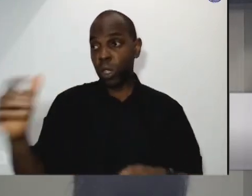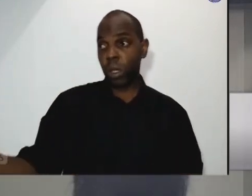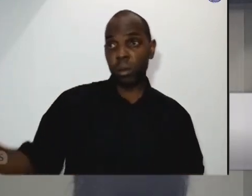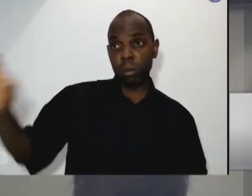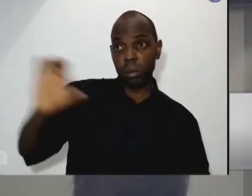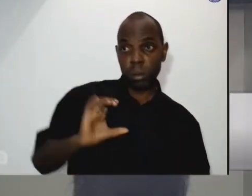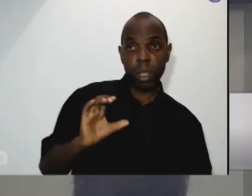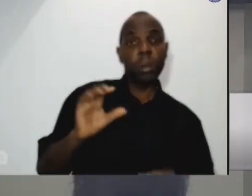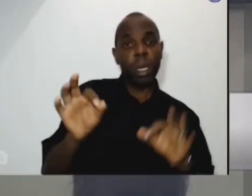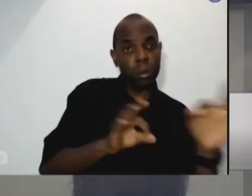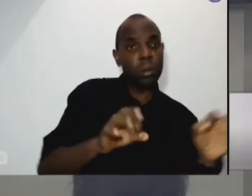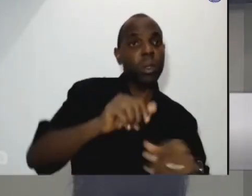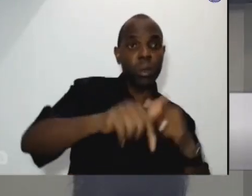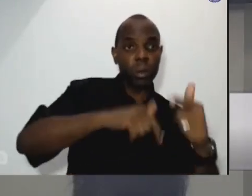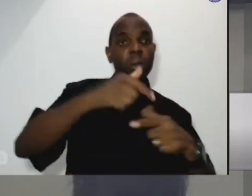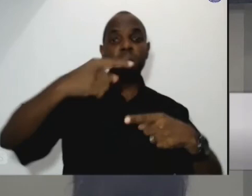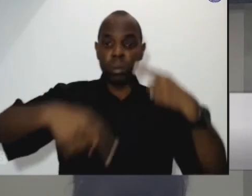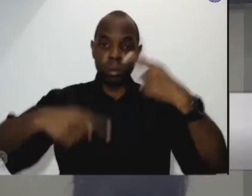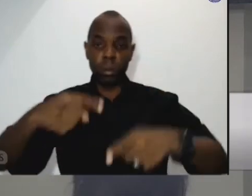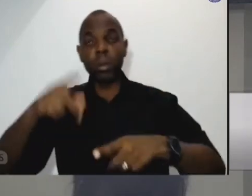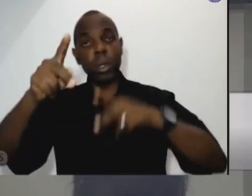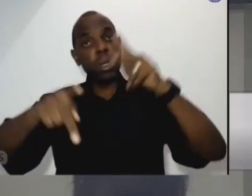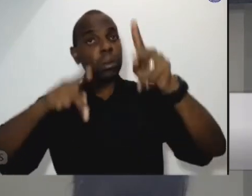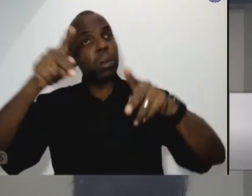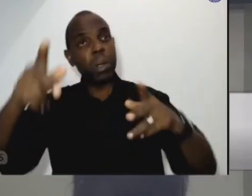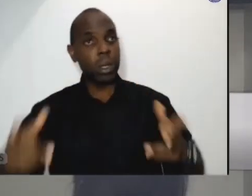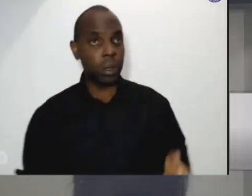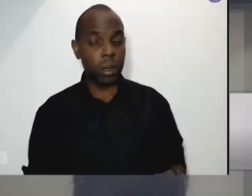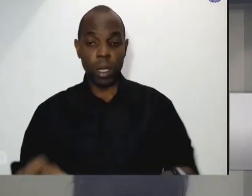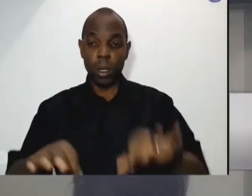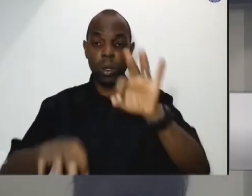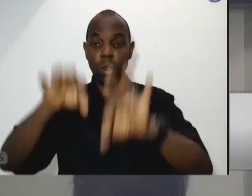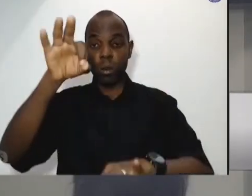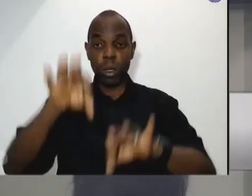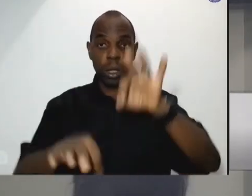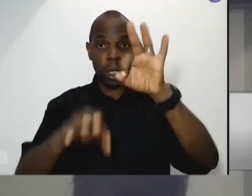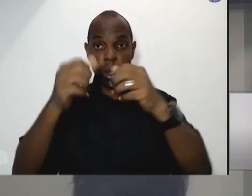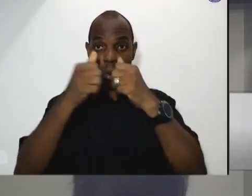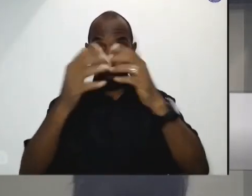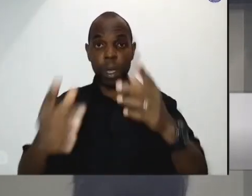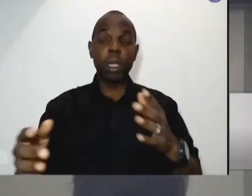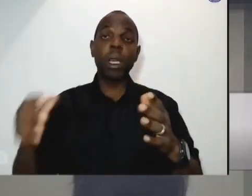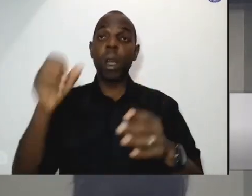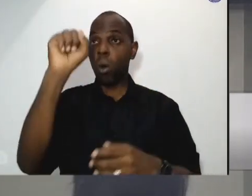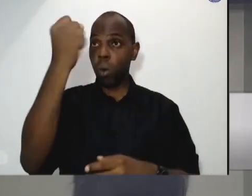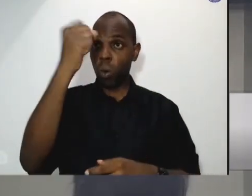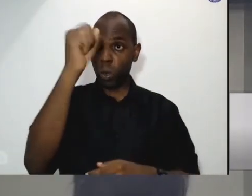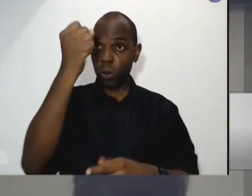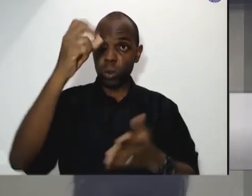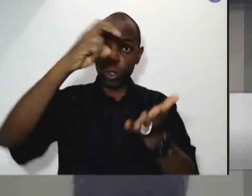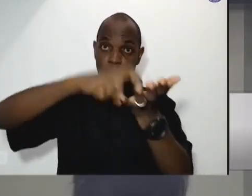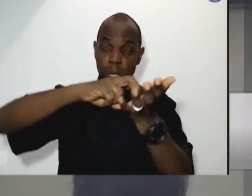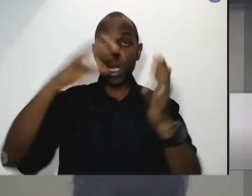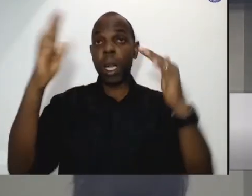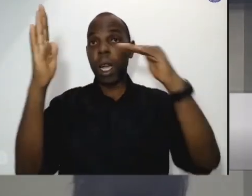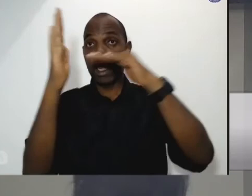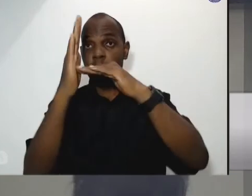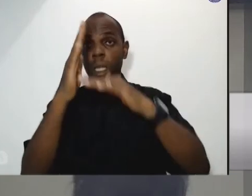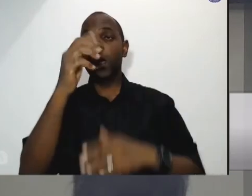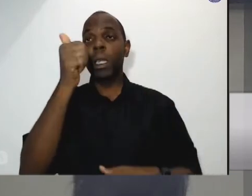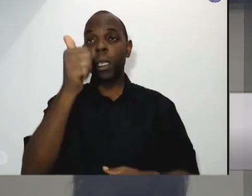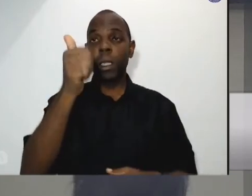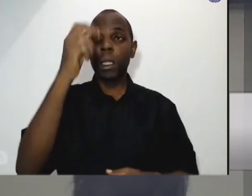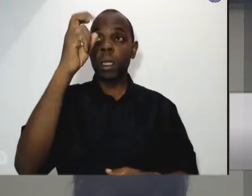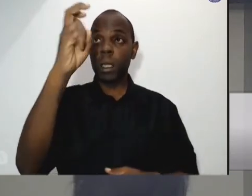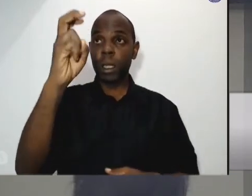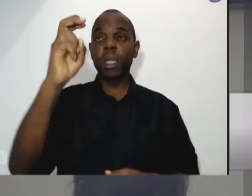efetivar algumas políticas públicas a oficina ela será das 8 até as 15 horas as maiores informações é só entrar em contato com